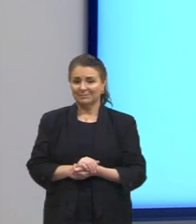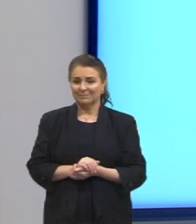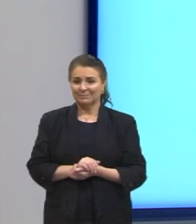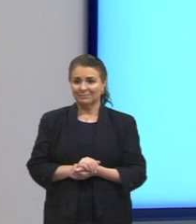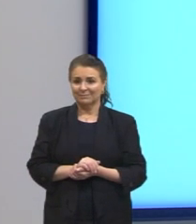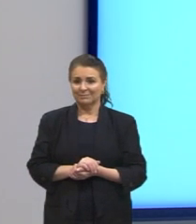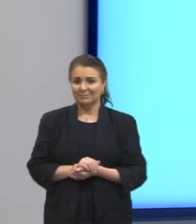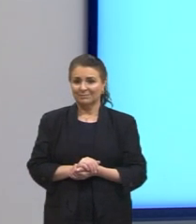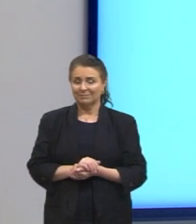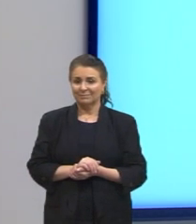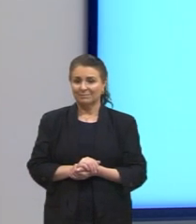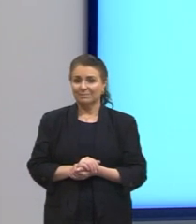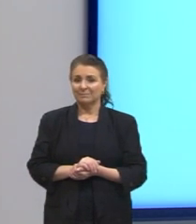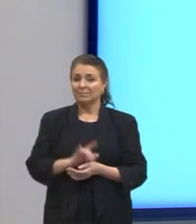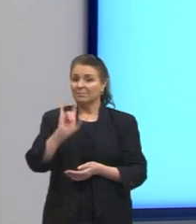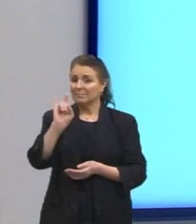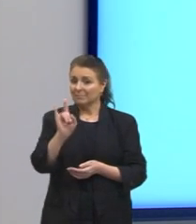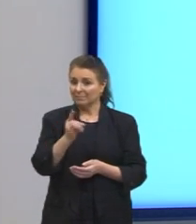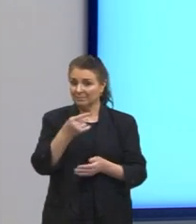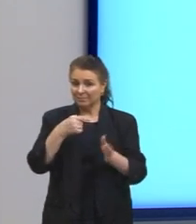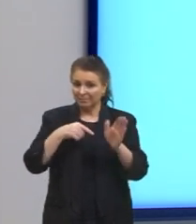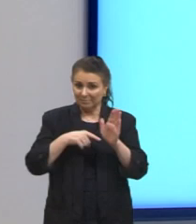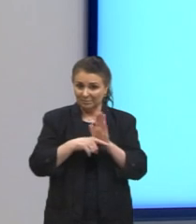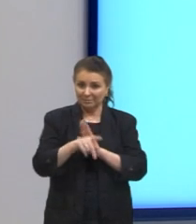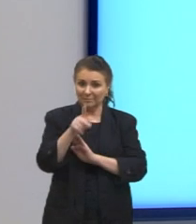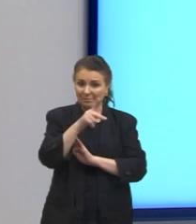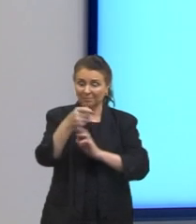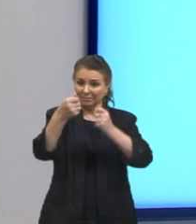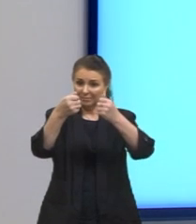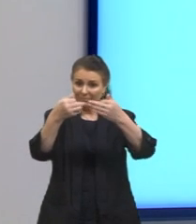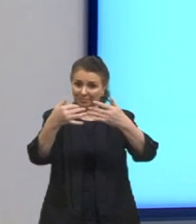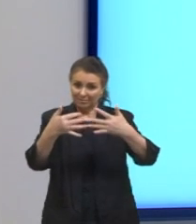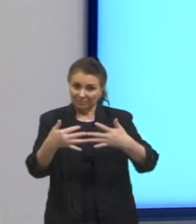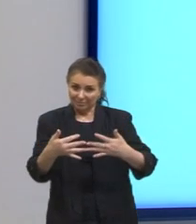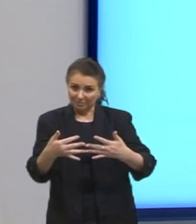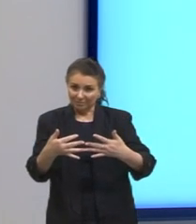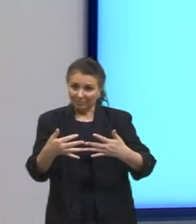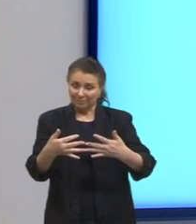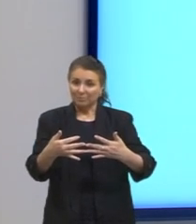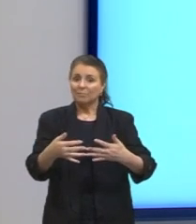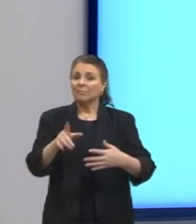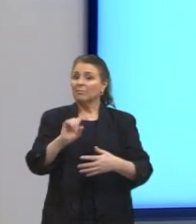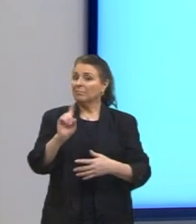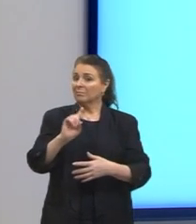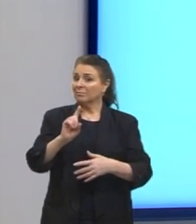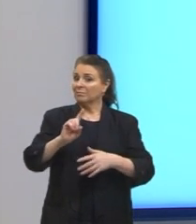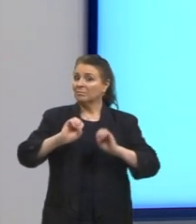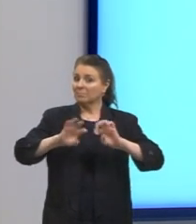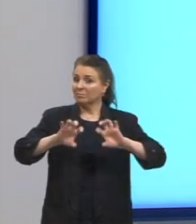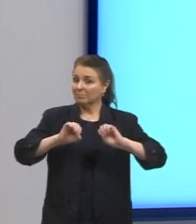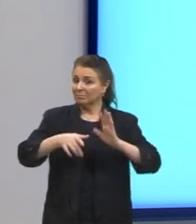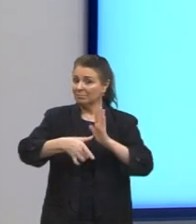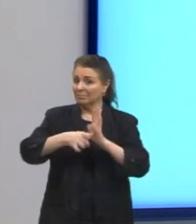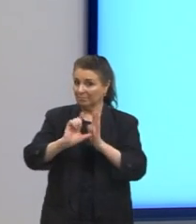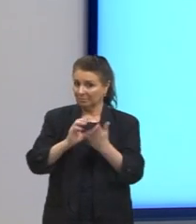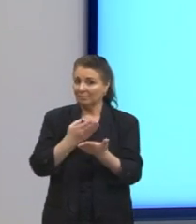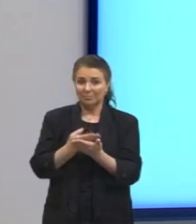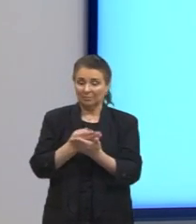E, por último, a nossa última questão, então, é essa aqui. Nós não chegamos a trabalhar em nenhuma de nossas aulas